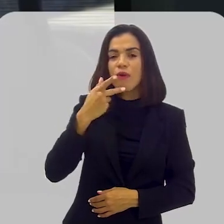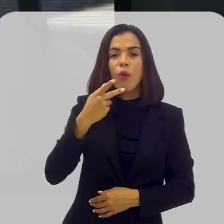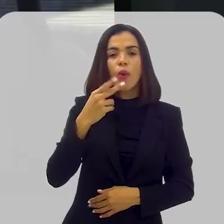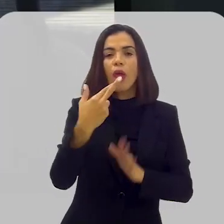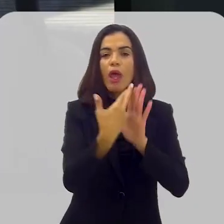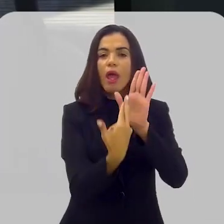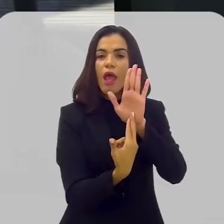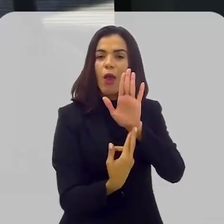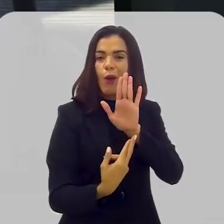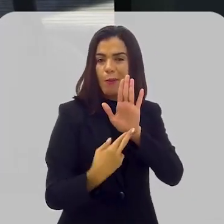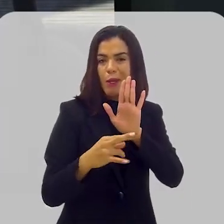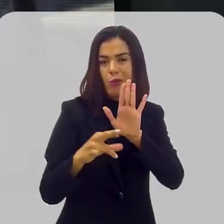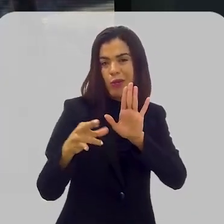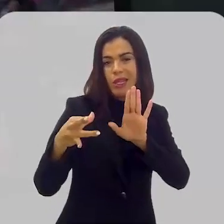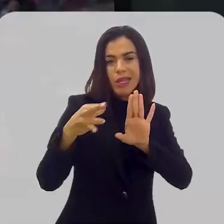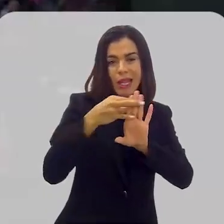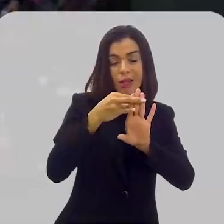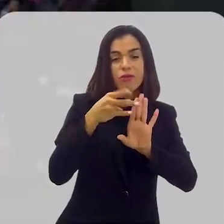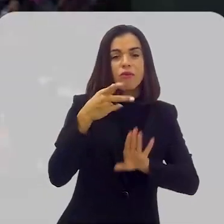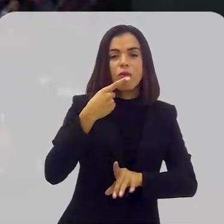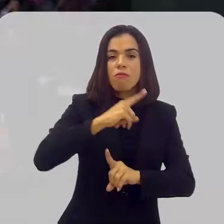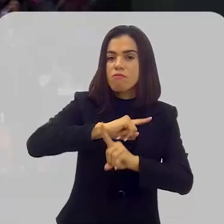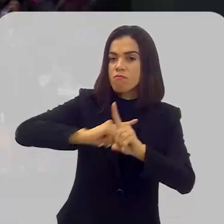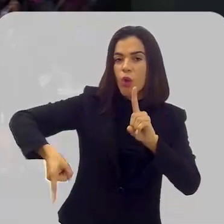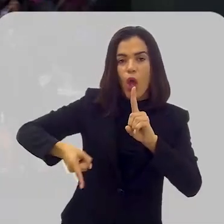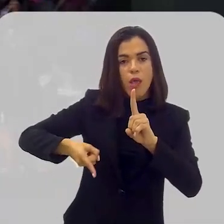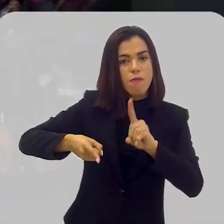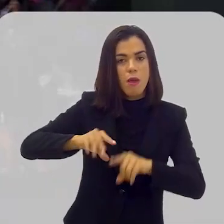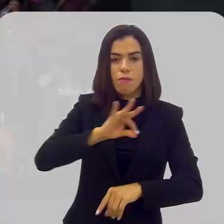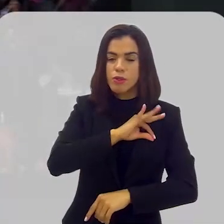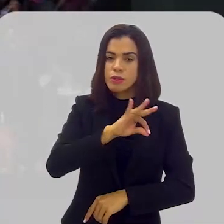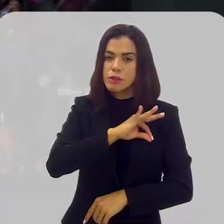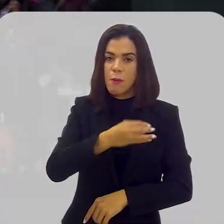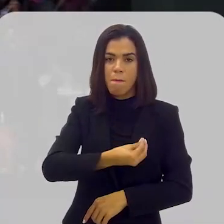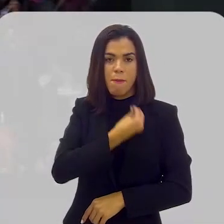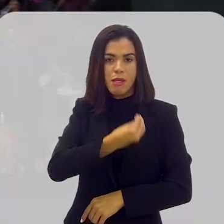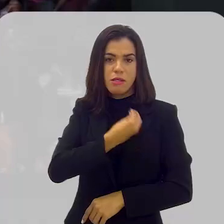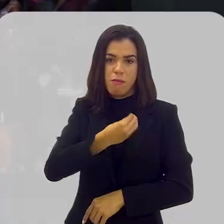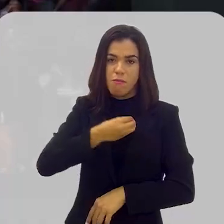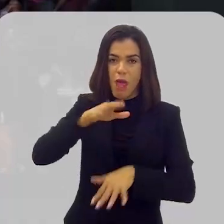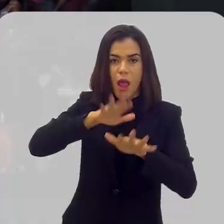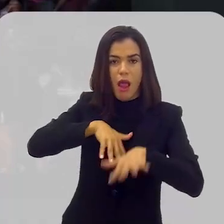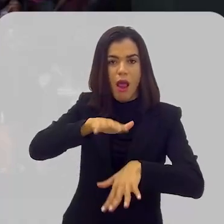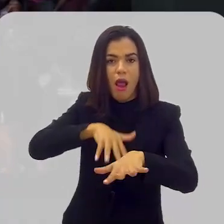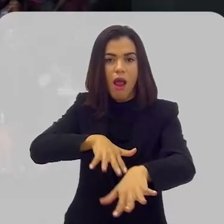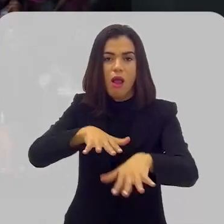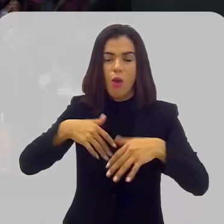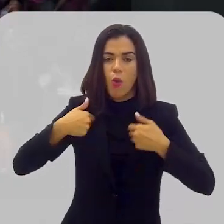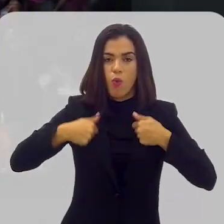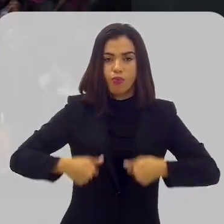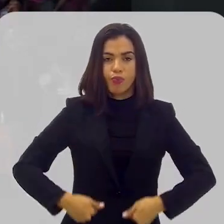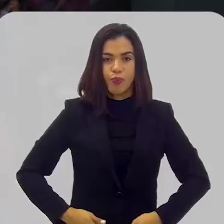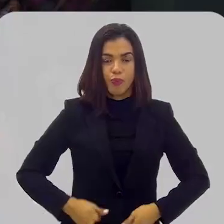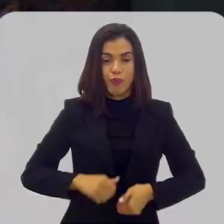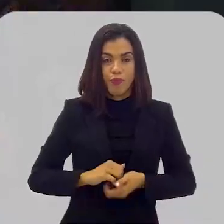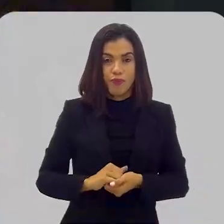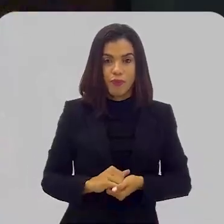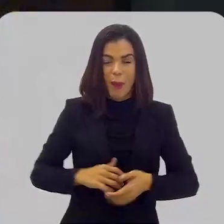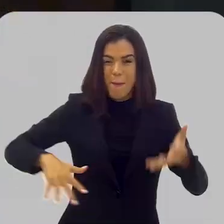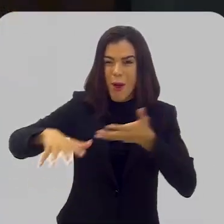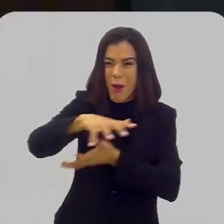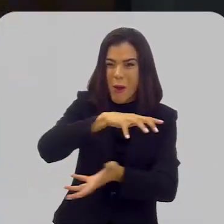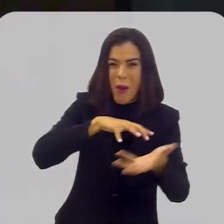regulamento interno da corporação não permite que policiais participem de manifestações com as fardas.